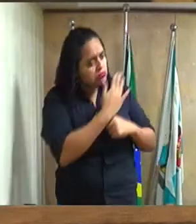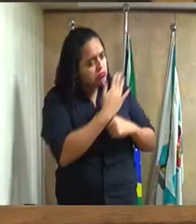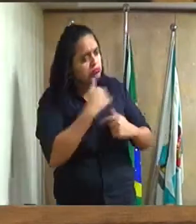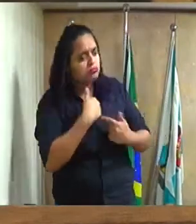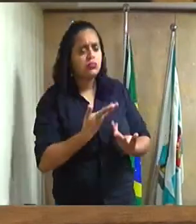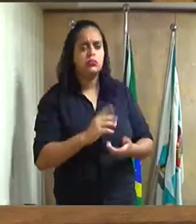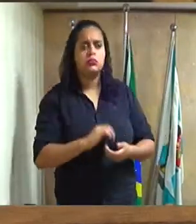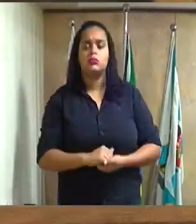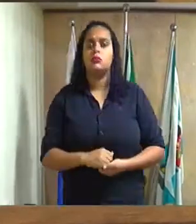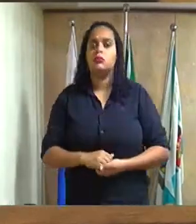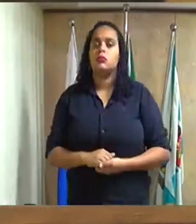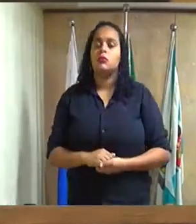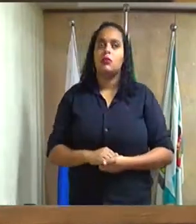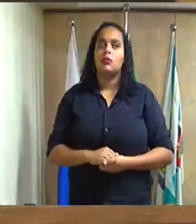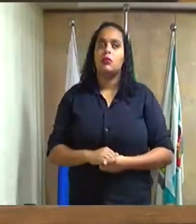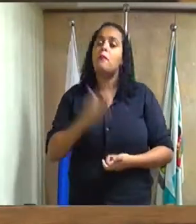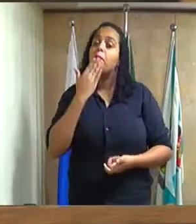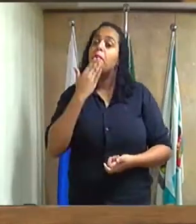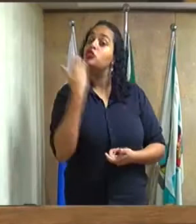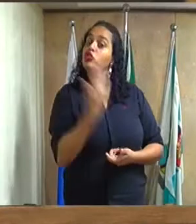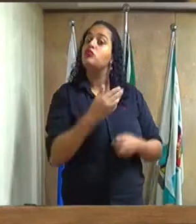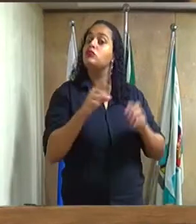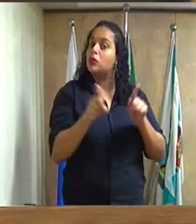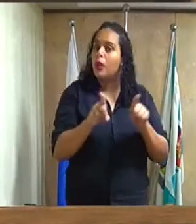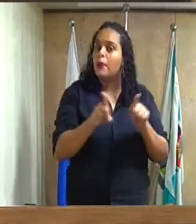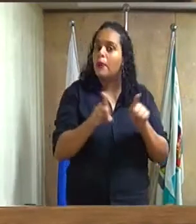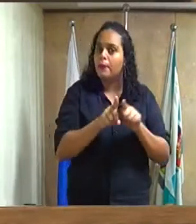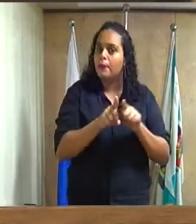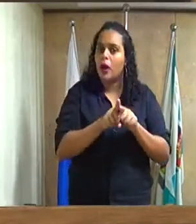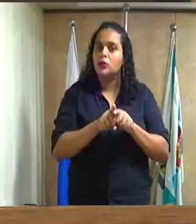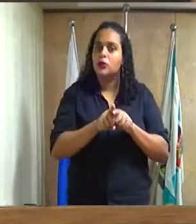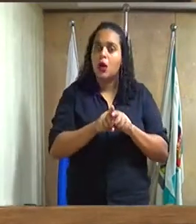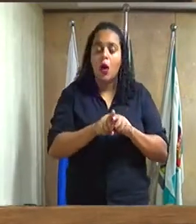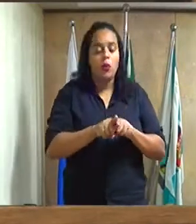solicitando também a comissão